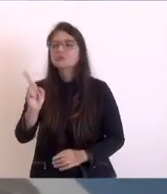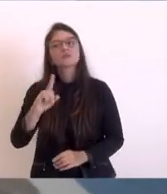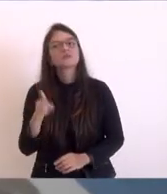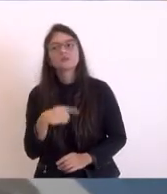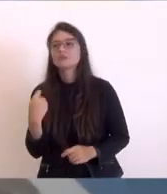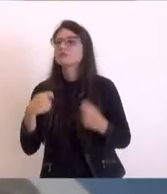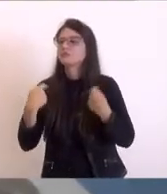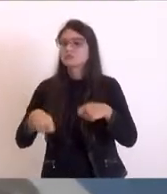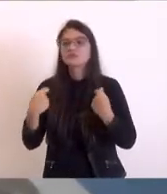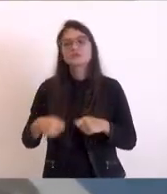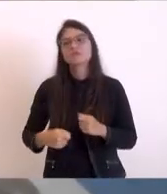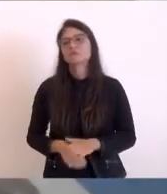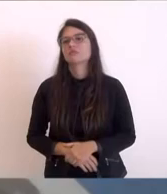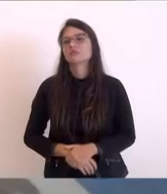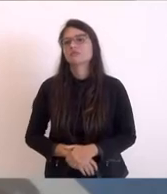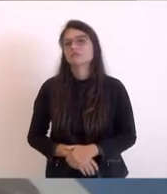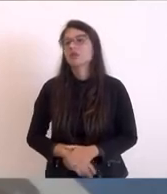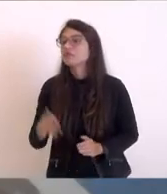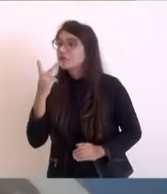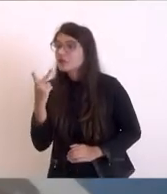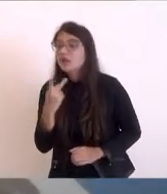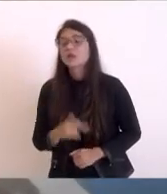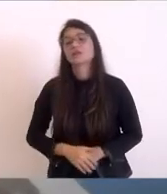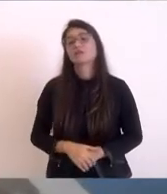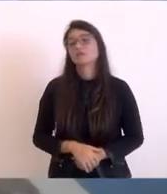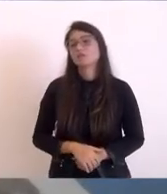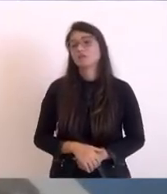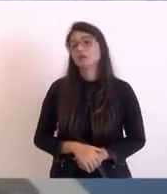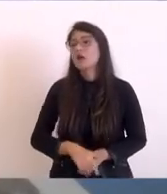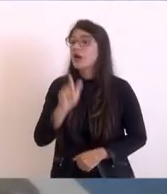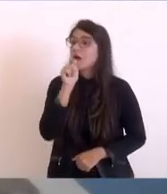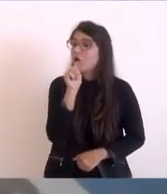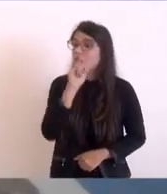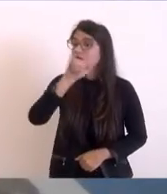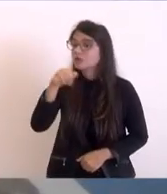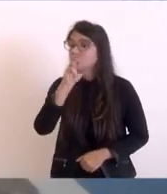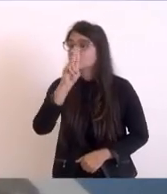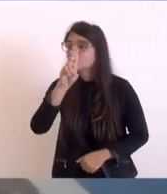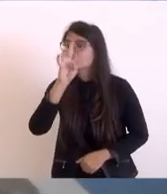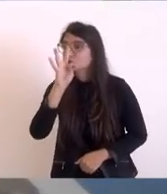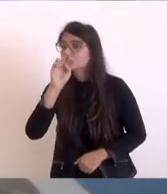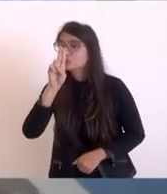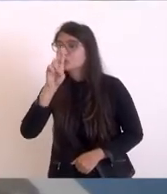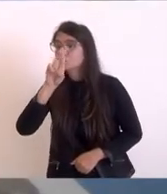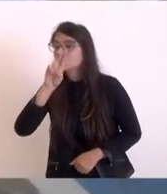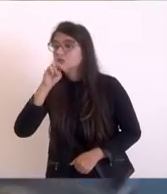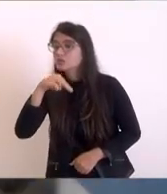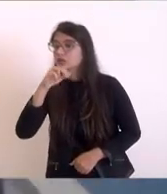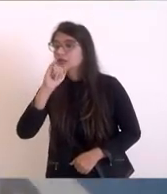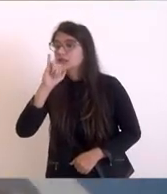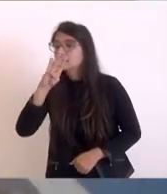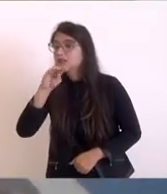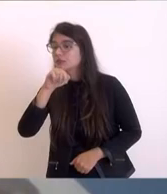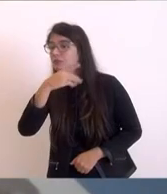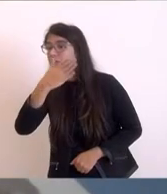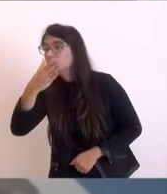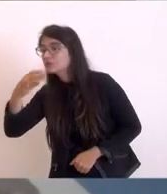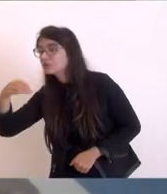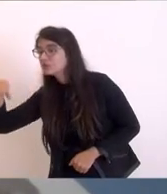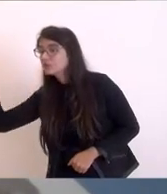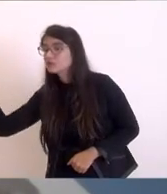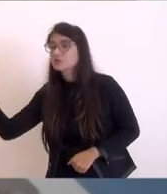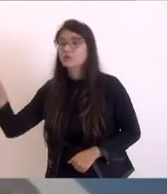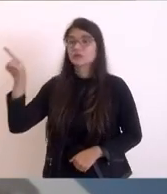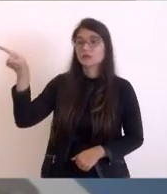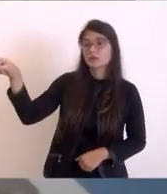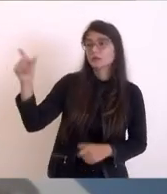toda aquela região se fala em transposição da água do Juturnaíba para lá também então eu queria colocar